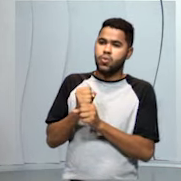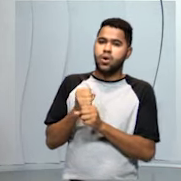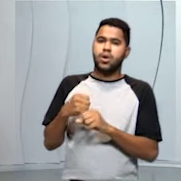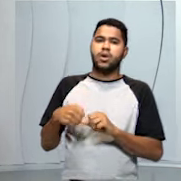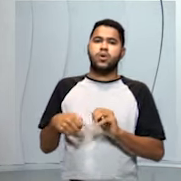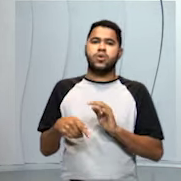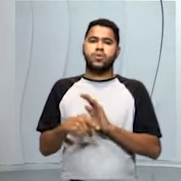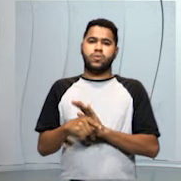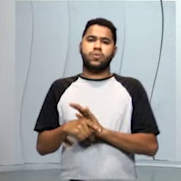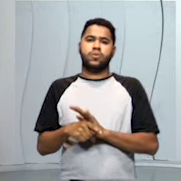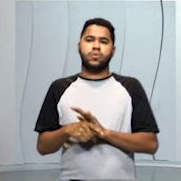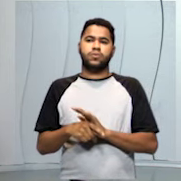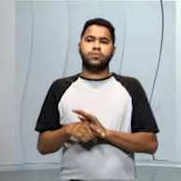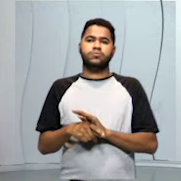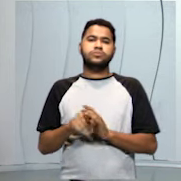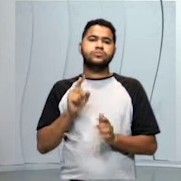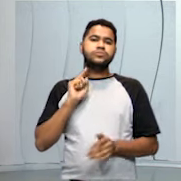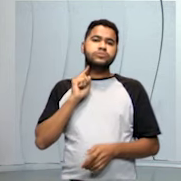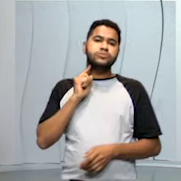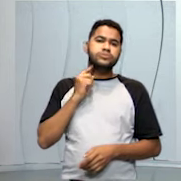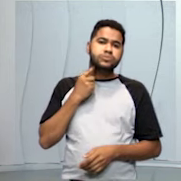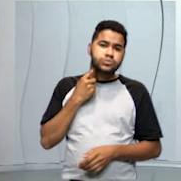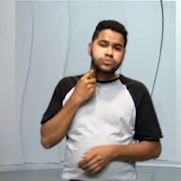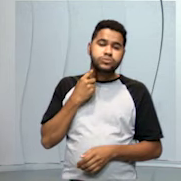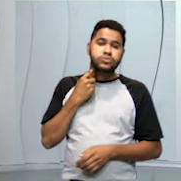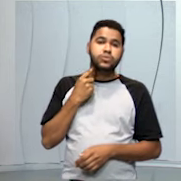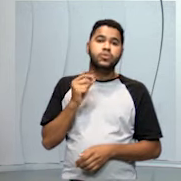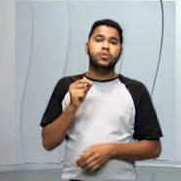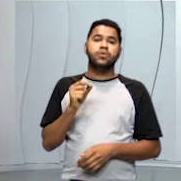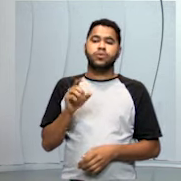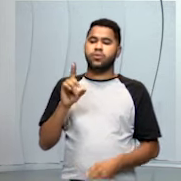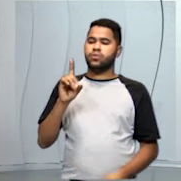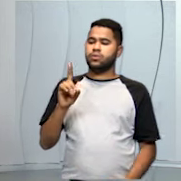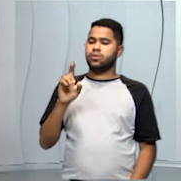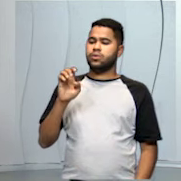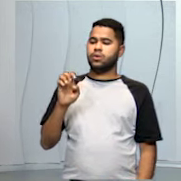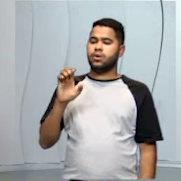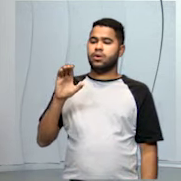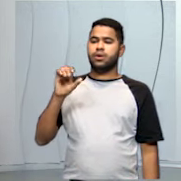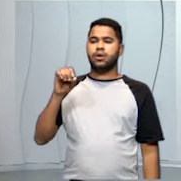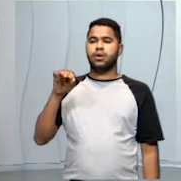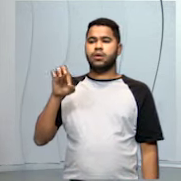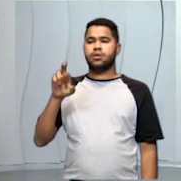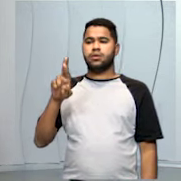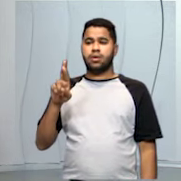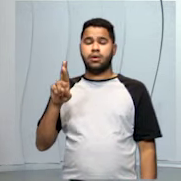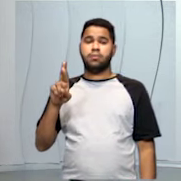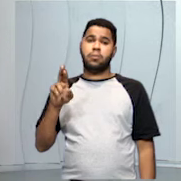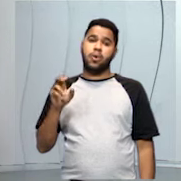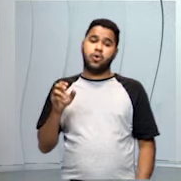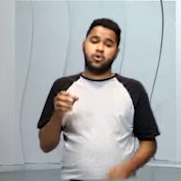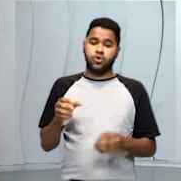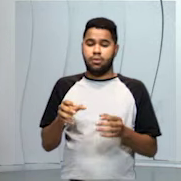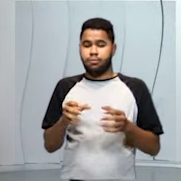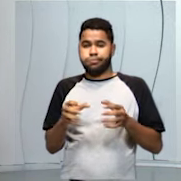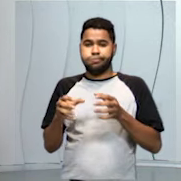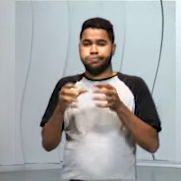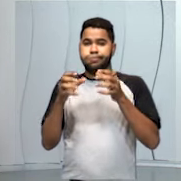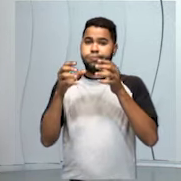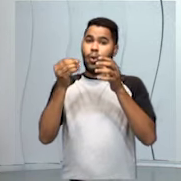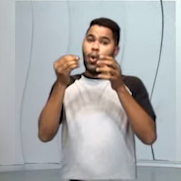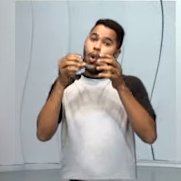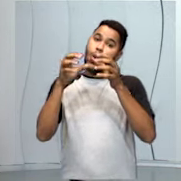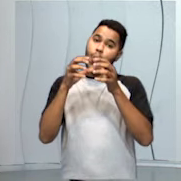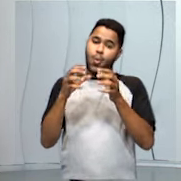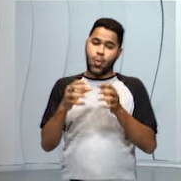daquelas impurezas e elas vão decantar. Elas podem boiar ou afundar, dependendo do processo.